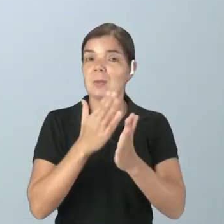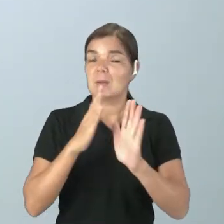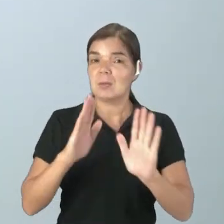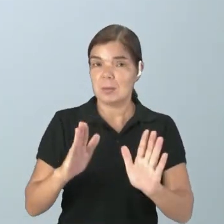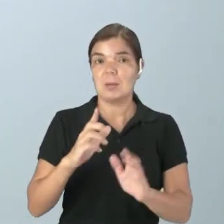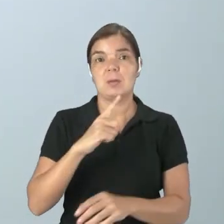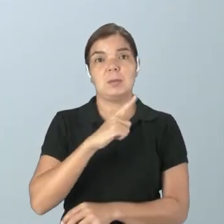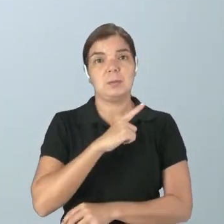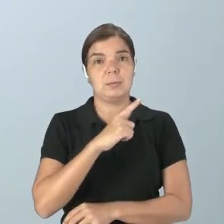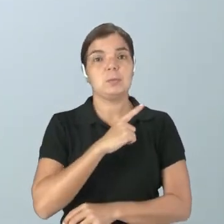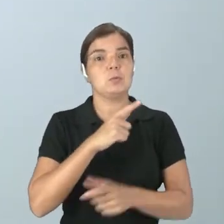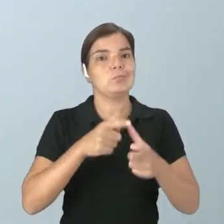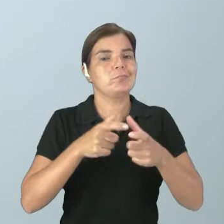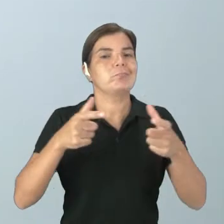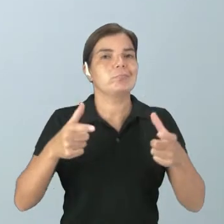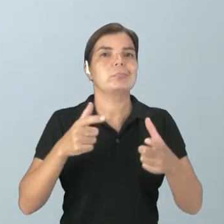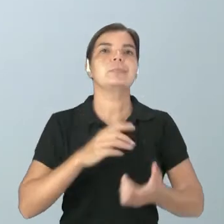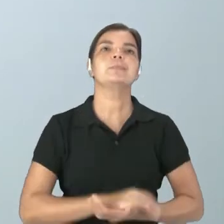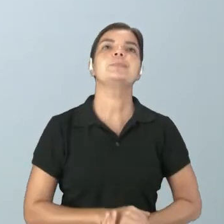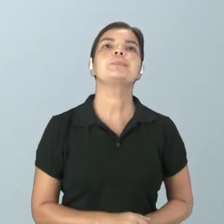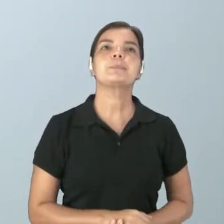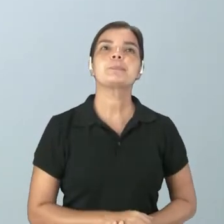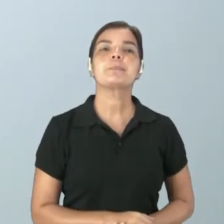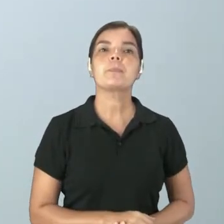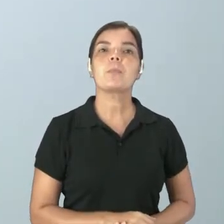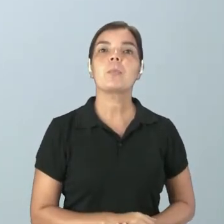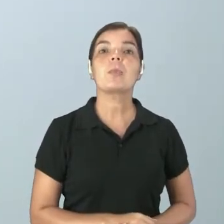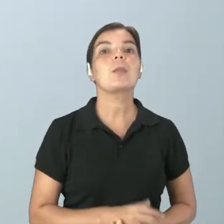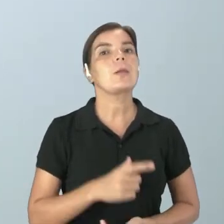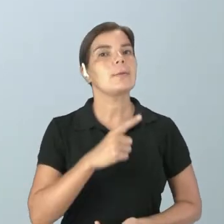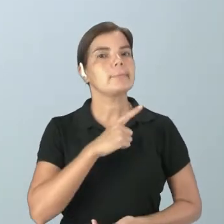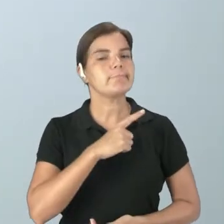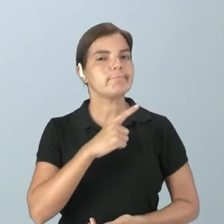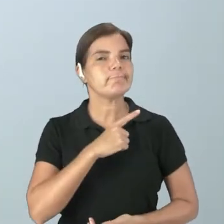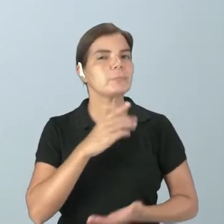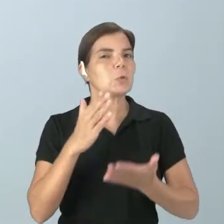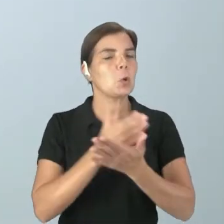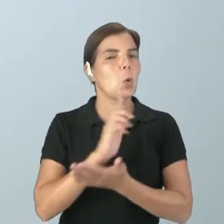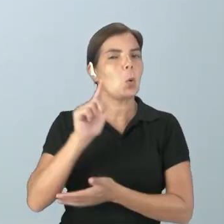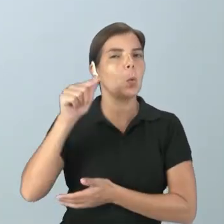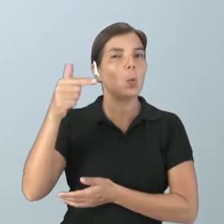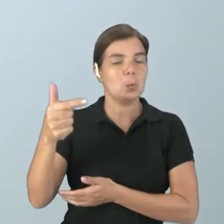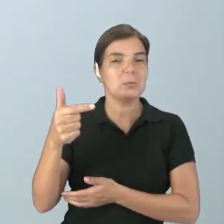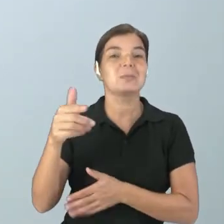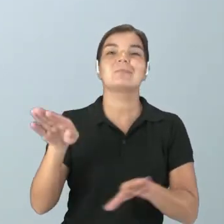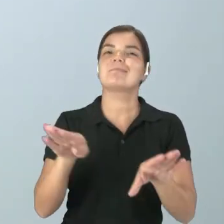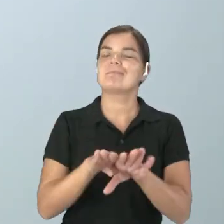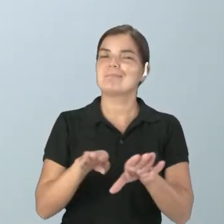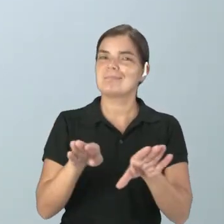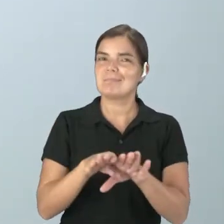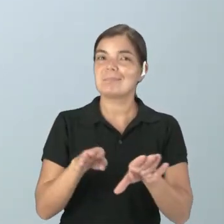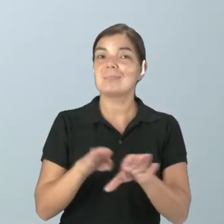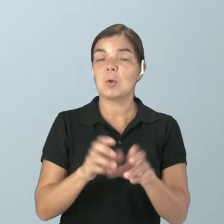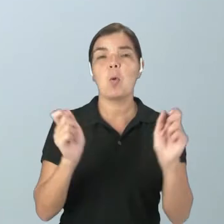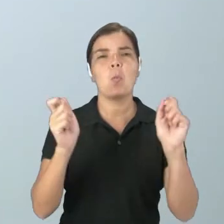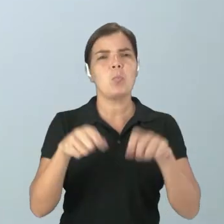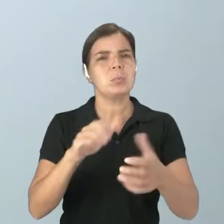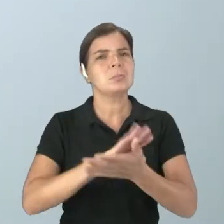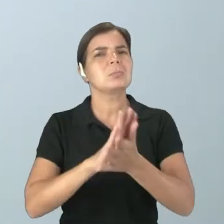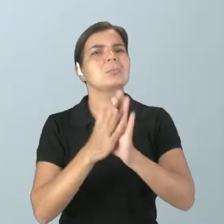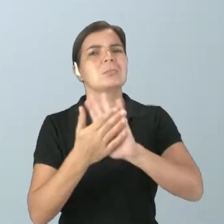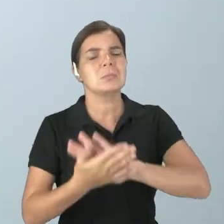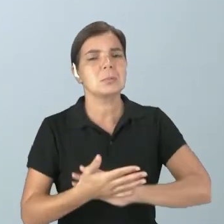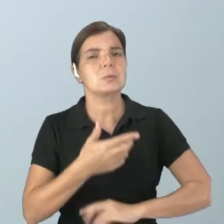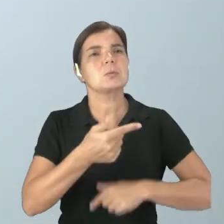um amplo impacto. E aí a gente tem algumas outras situações também que podem acabar sendo geradas.